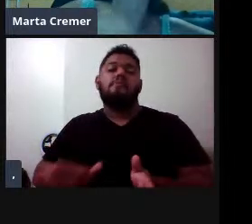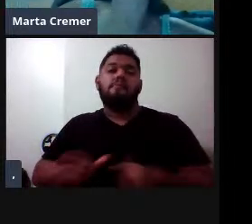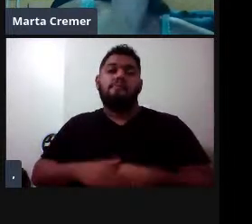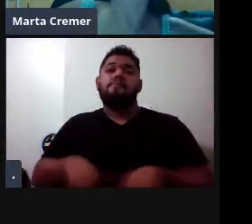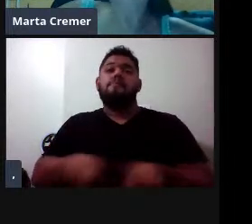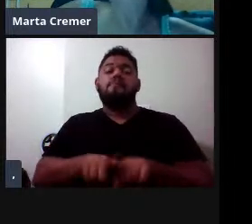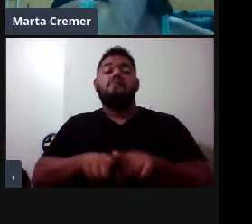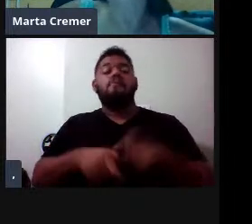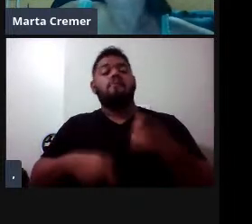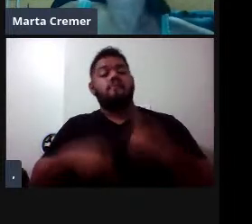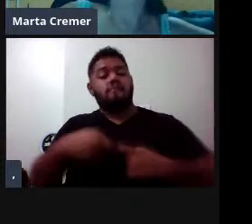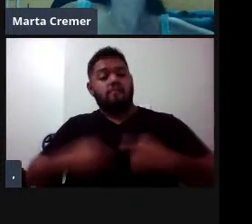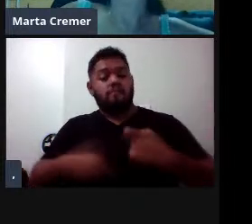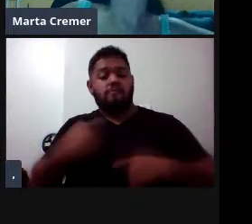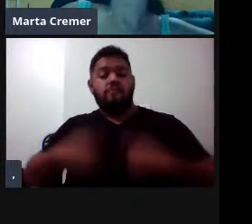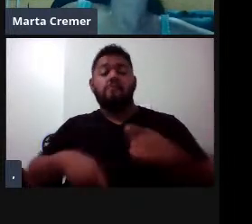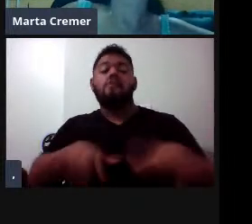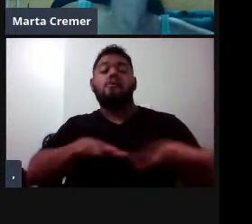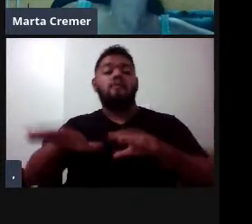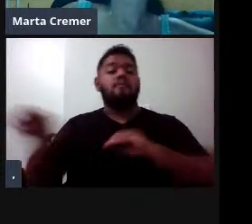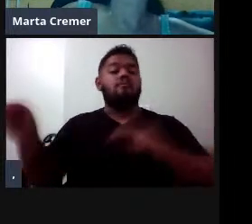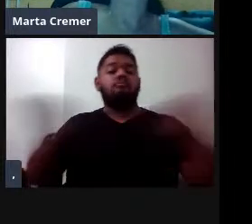esses movimentos vão estar,